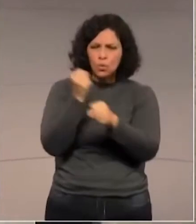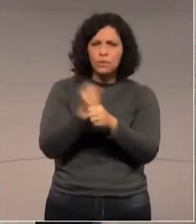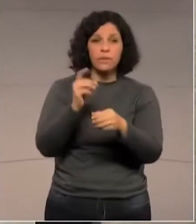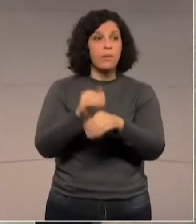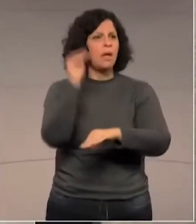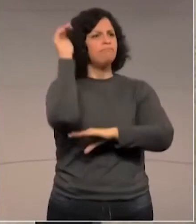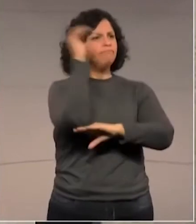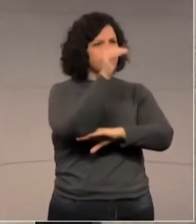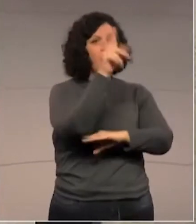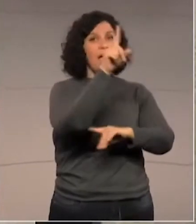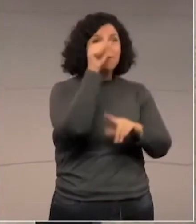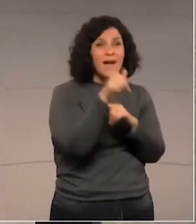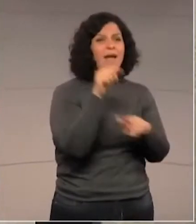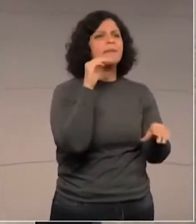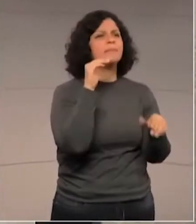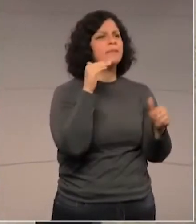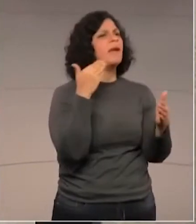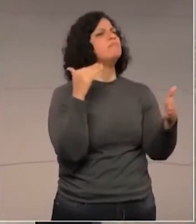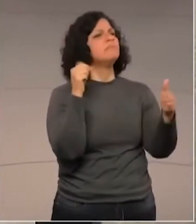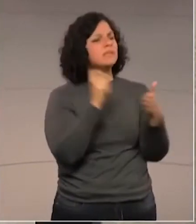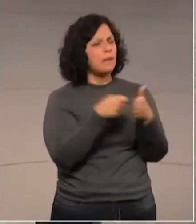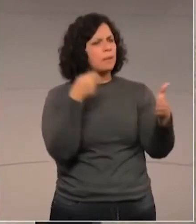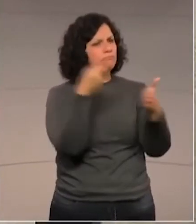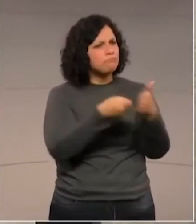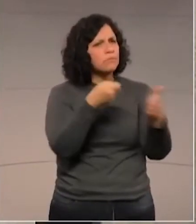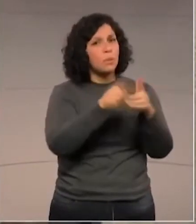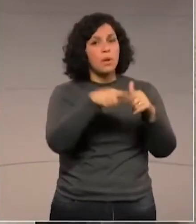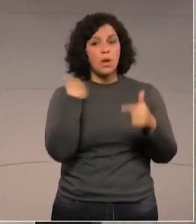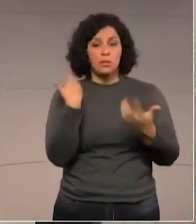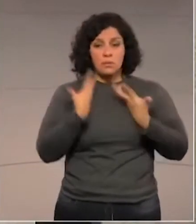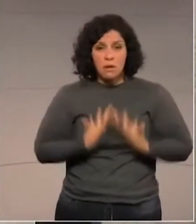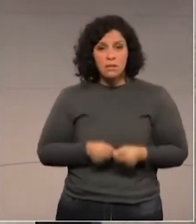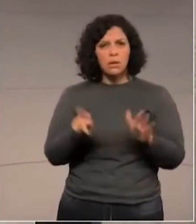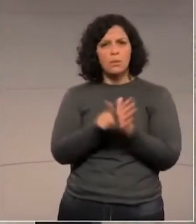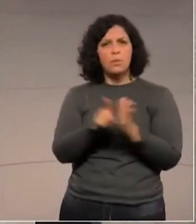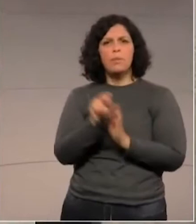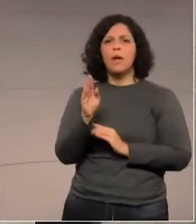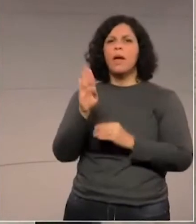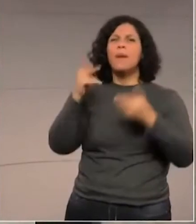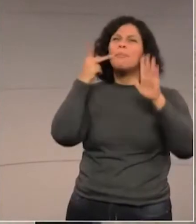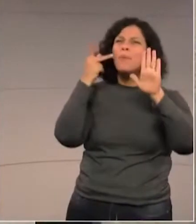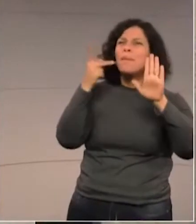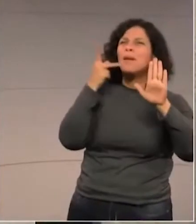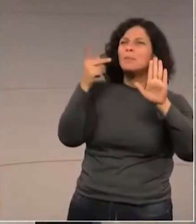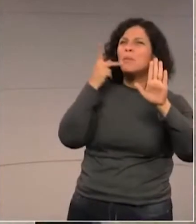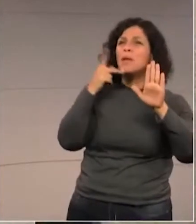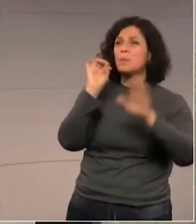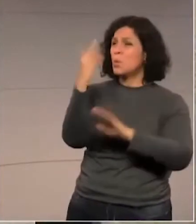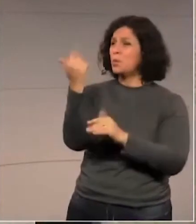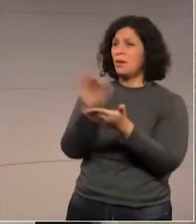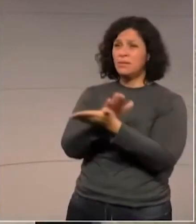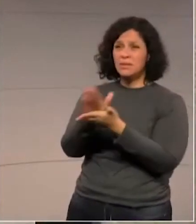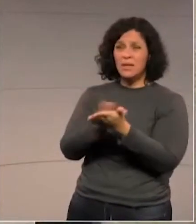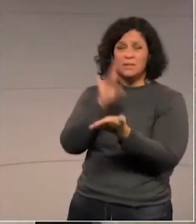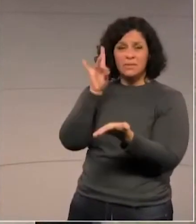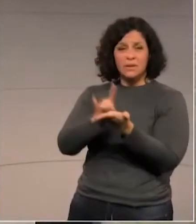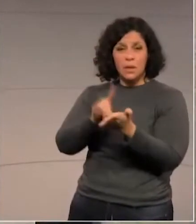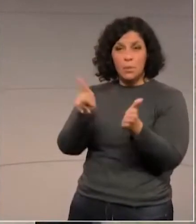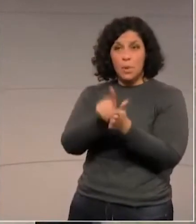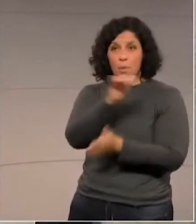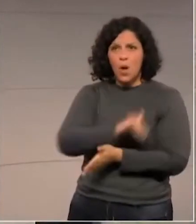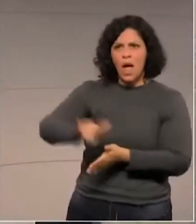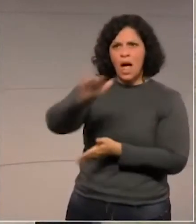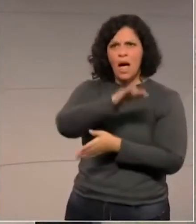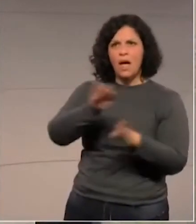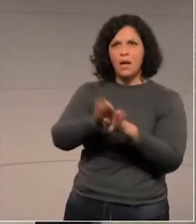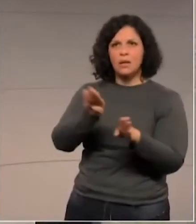dada é palavra cumprida. A população está cansada das falsas promessas, principalmente vinda de um cidadão